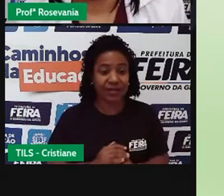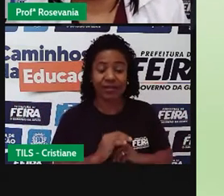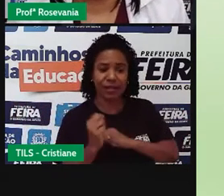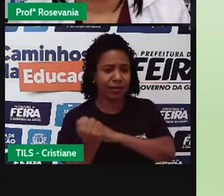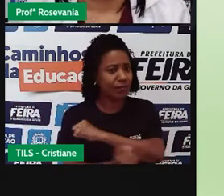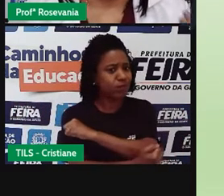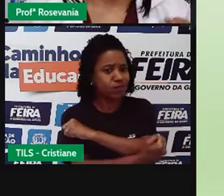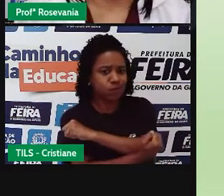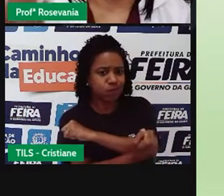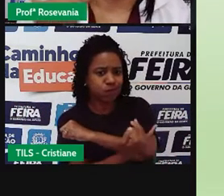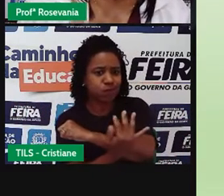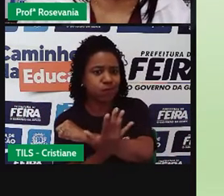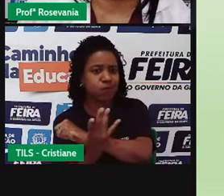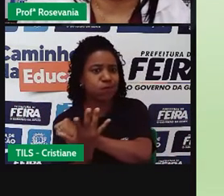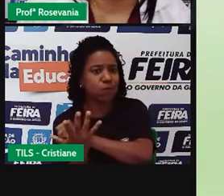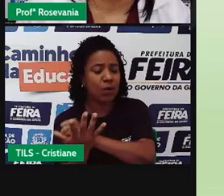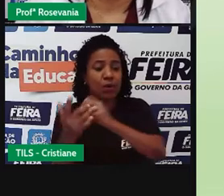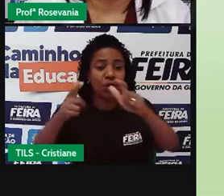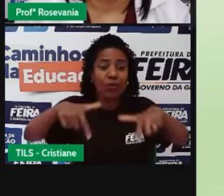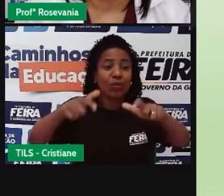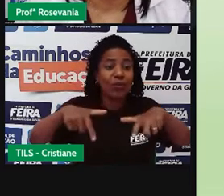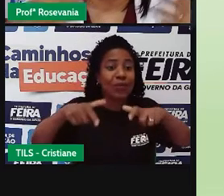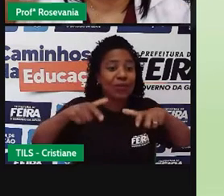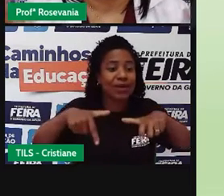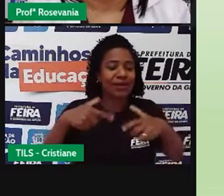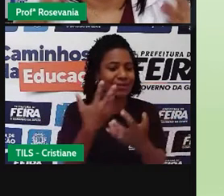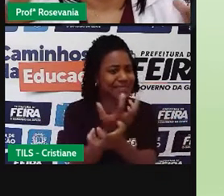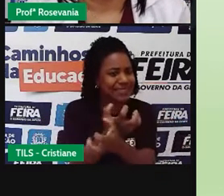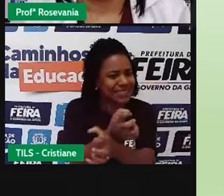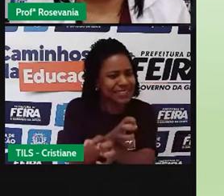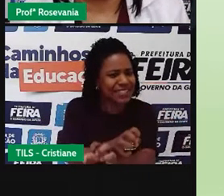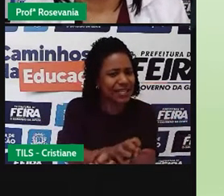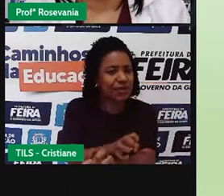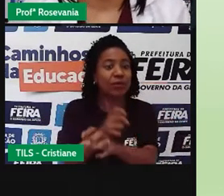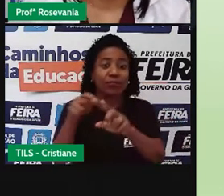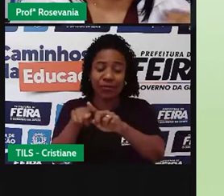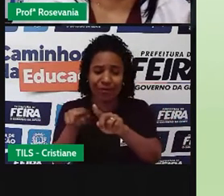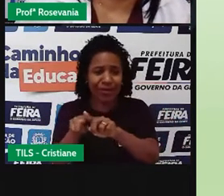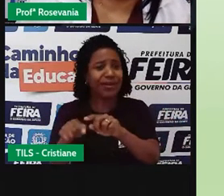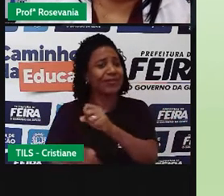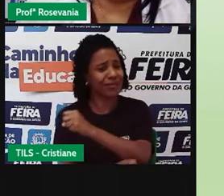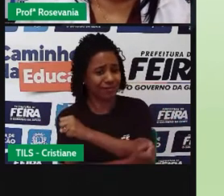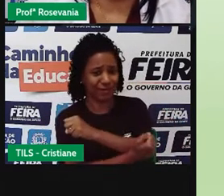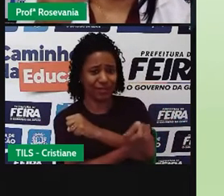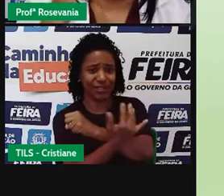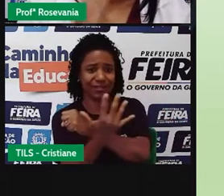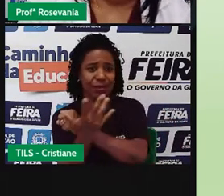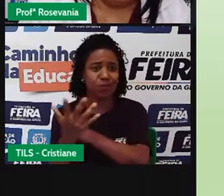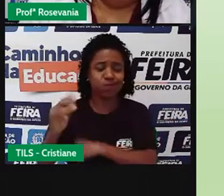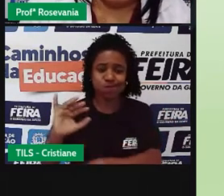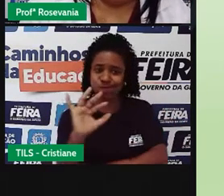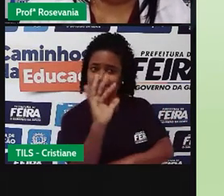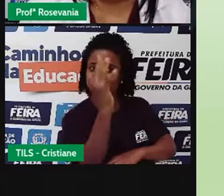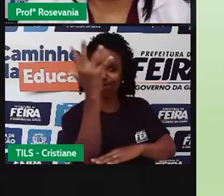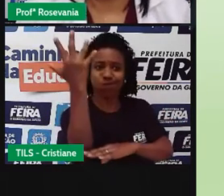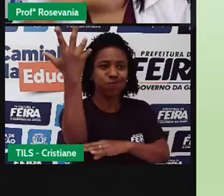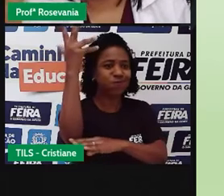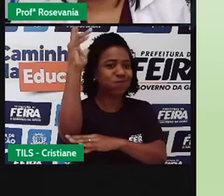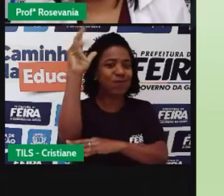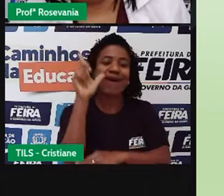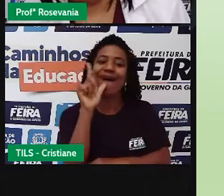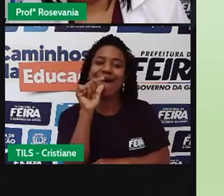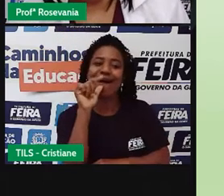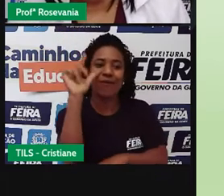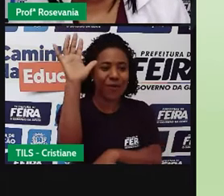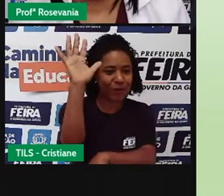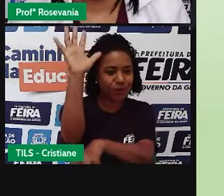aos locais mais secos, até as vegetações que se adaptam aos locais com bastante água, ou até mesmo com temperatura, né, bem mais baixa